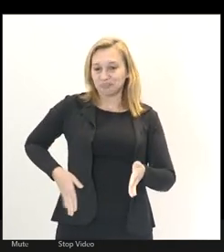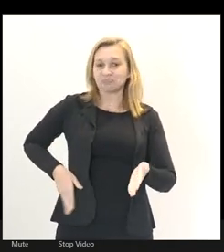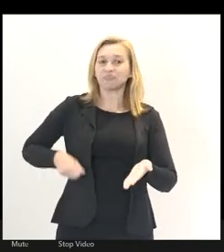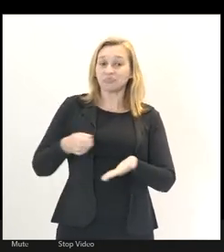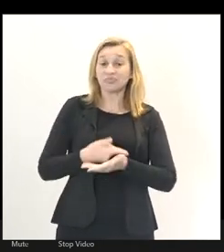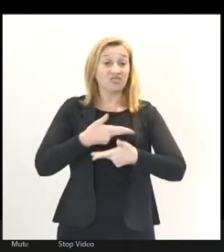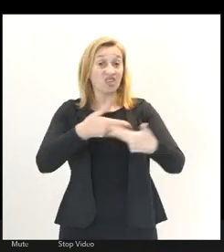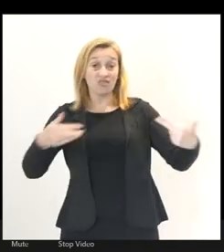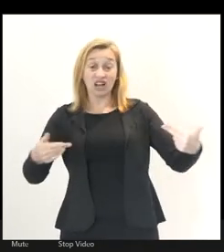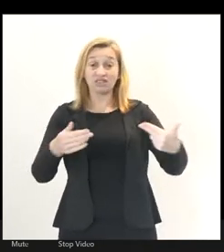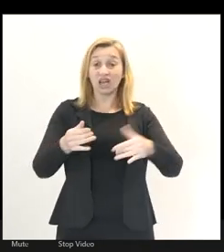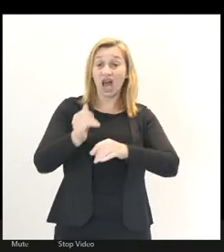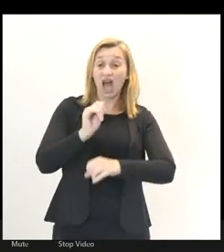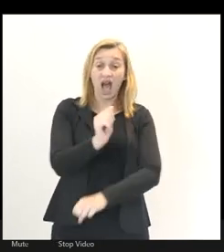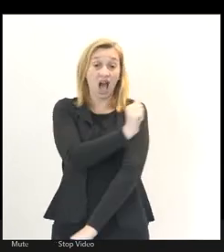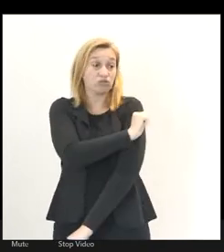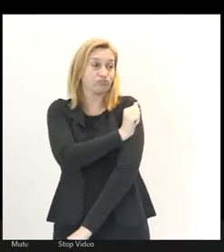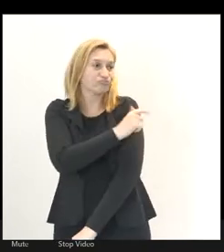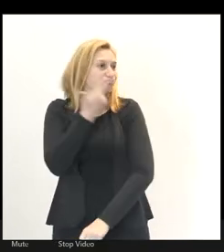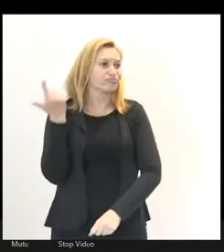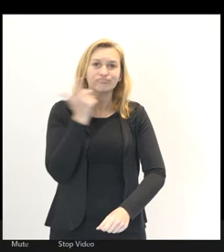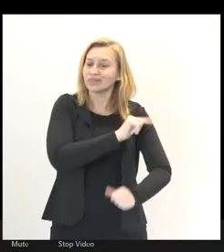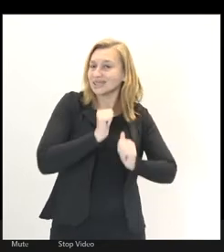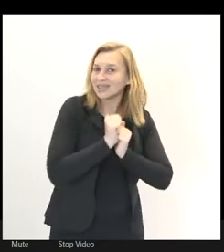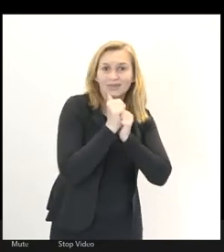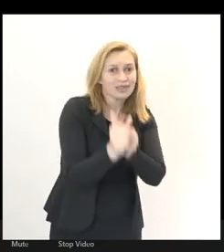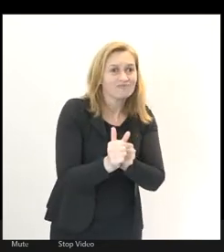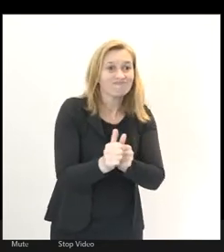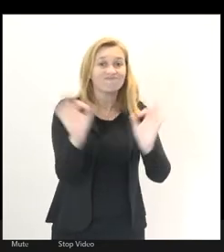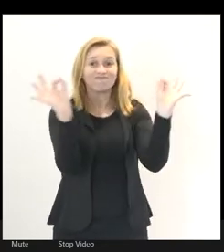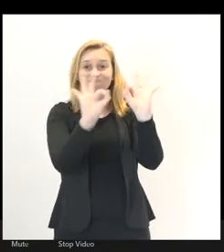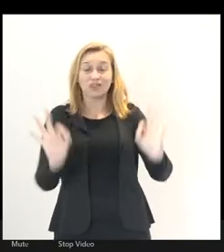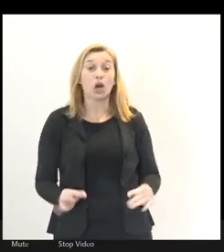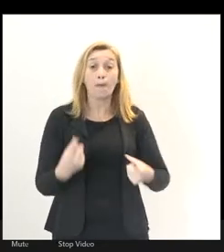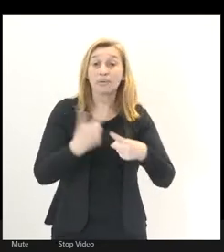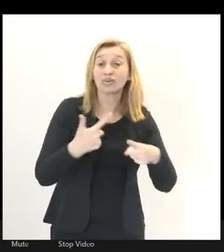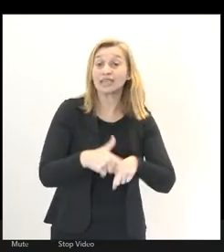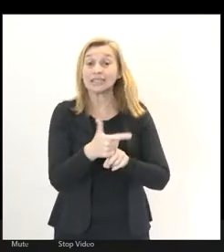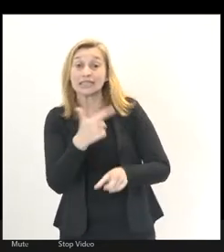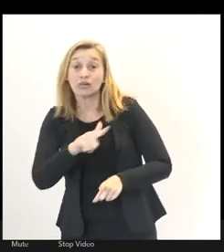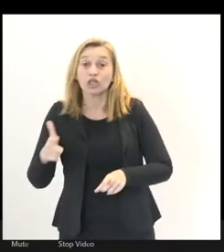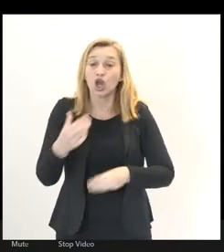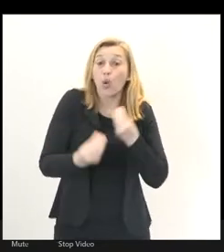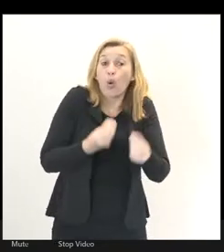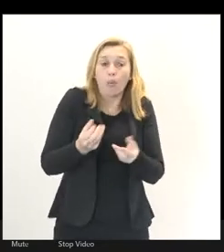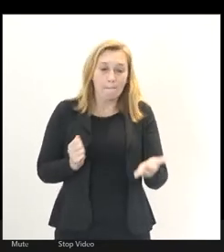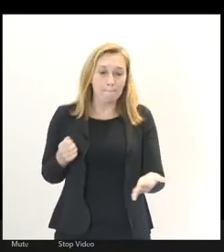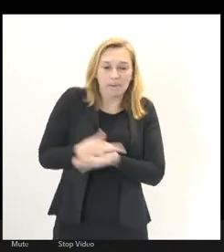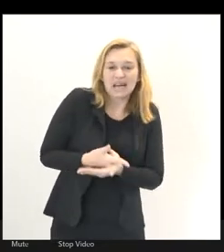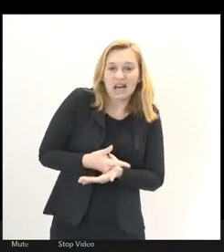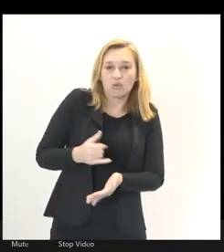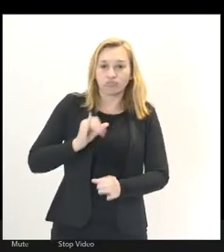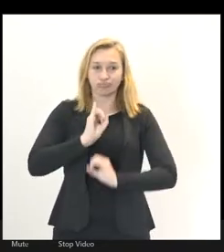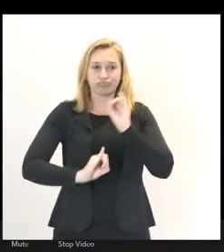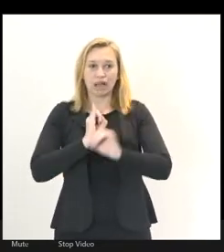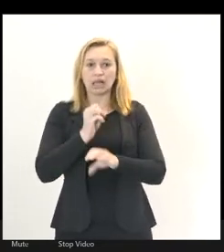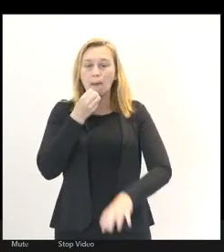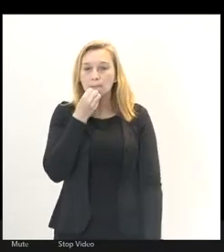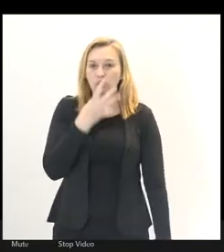Muitos alunos não conseguem acompanhar, porque não tem como pagar uma boa internet. internet.